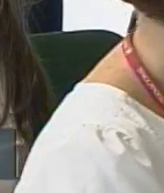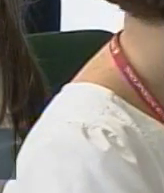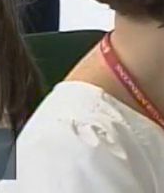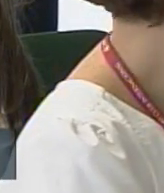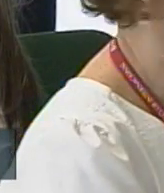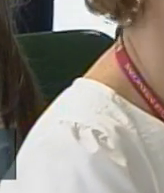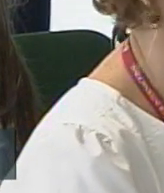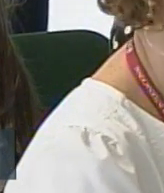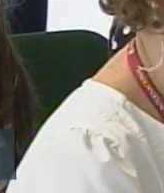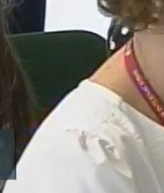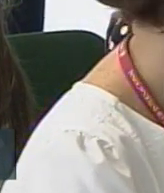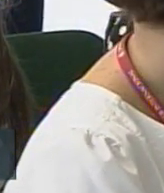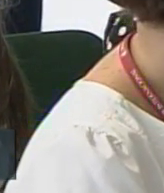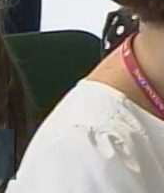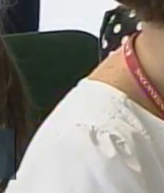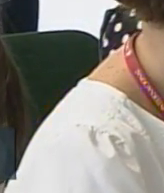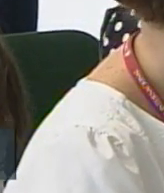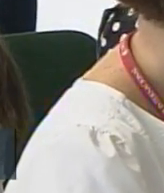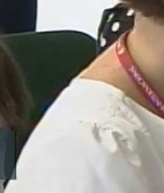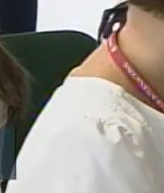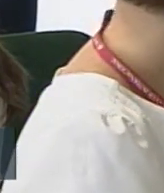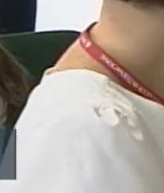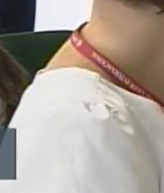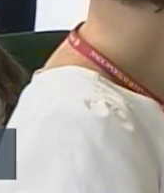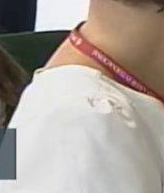Mas vai ser melhor que o dela, que não está funcionando.